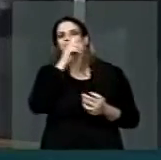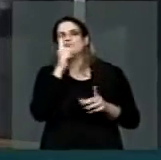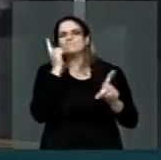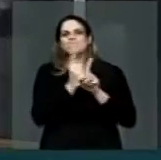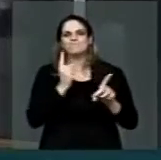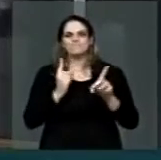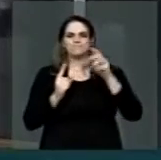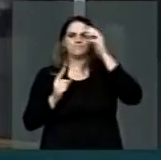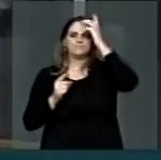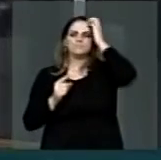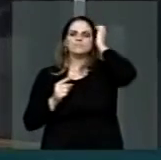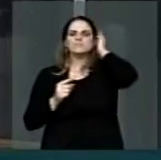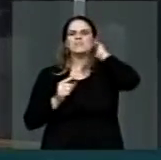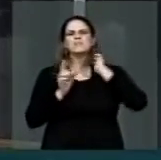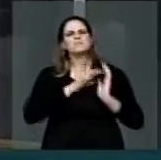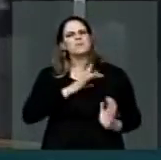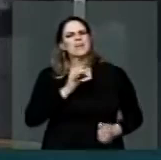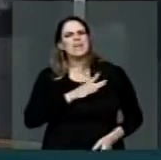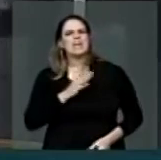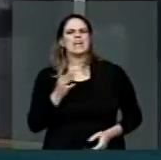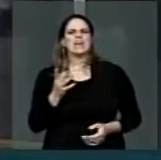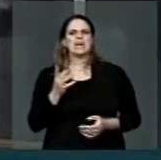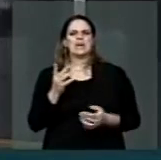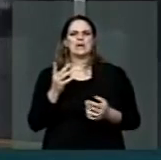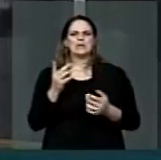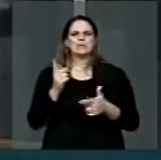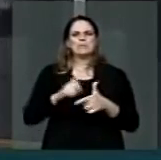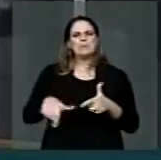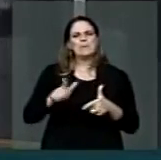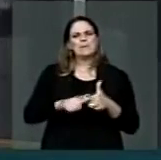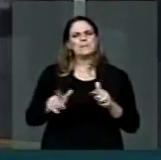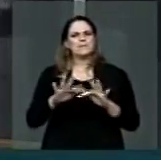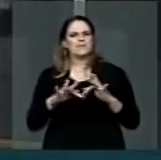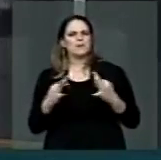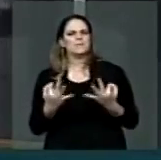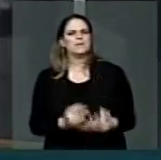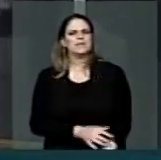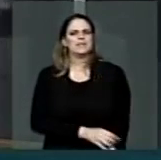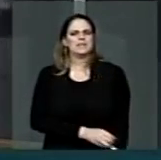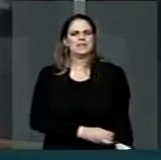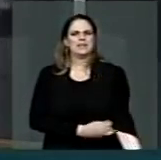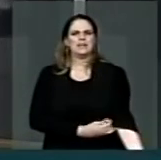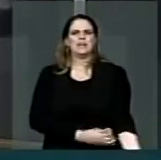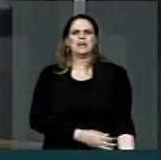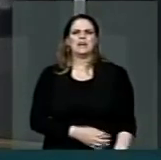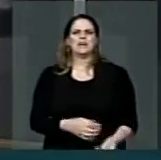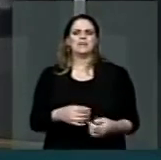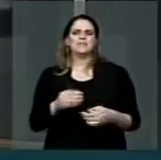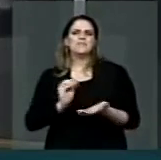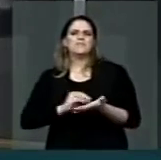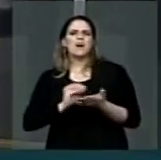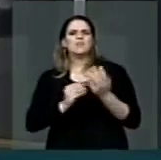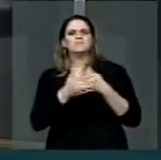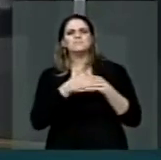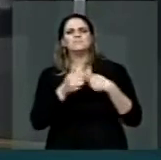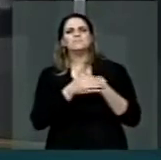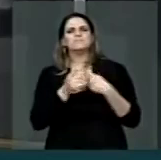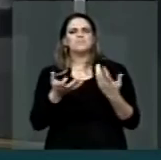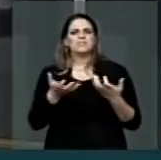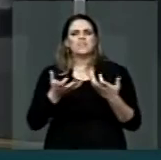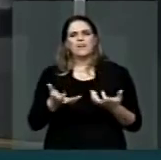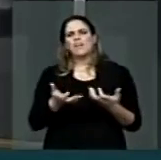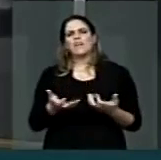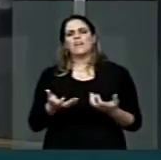o medo de represálias, oriundos de conflitos da consanguinidade, da proximidade do afeto do Instituto de Proteção e Defesa do